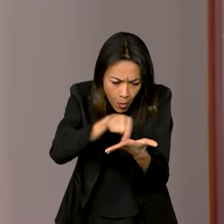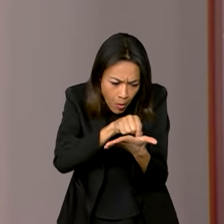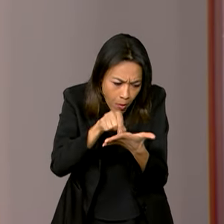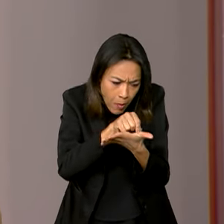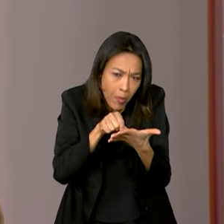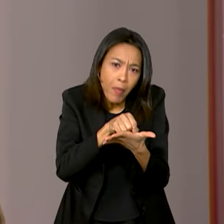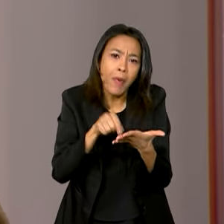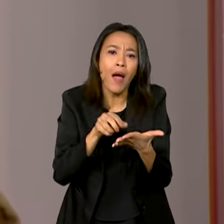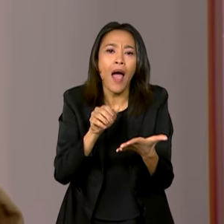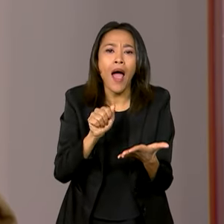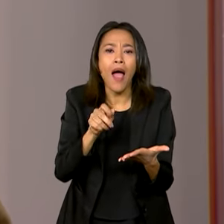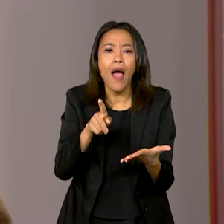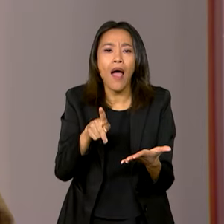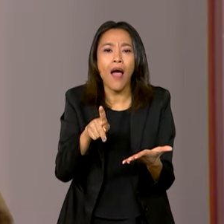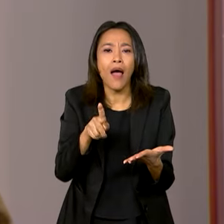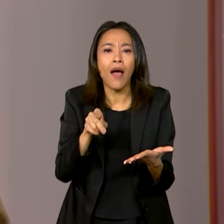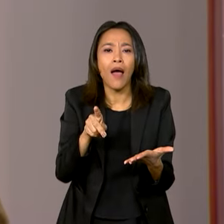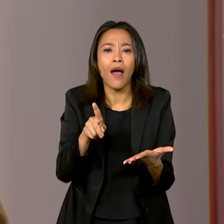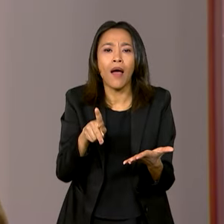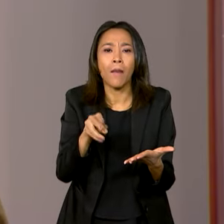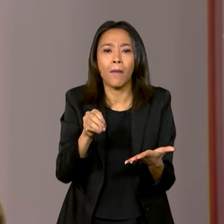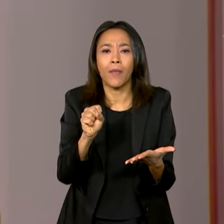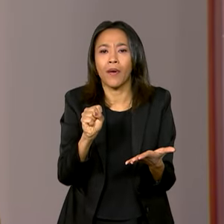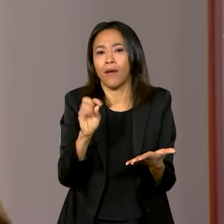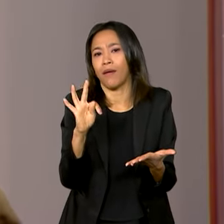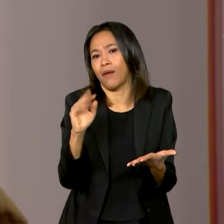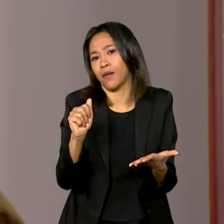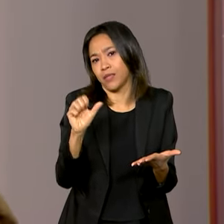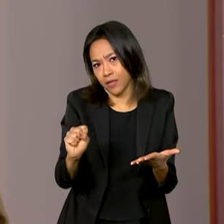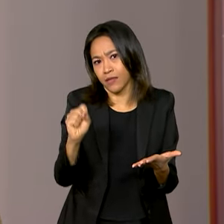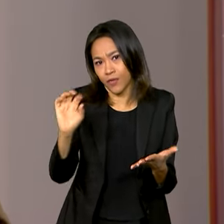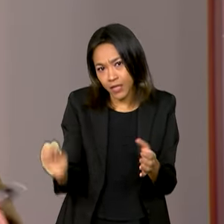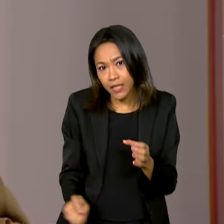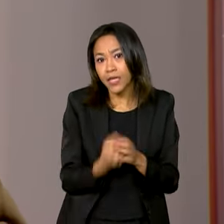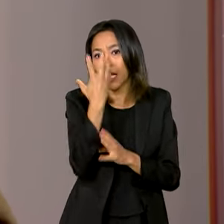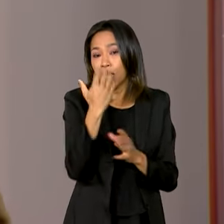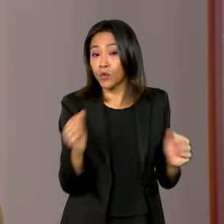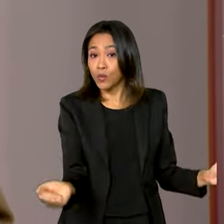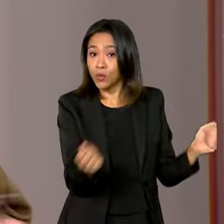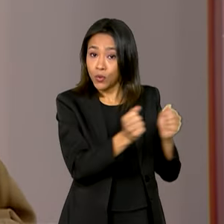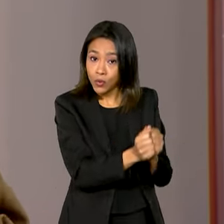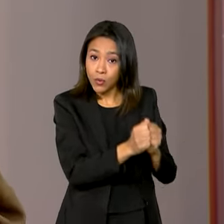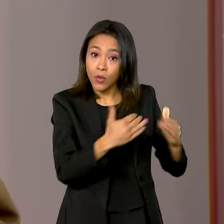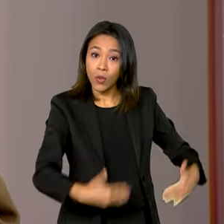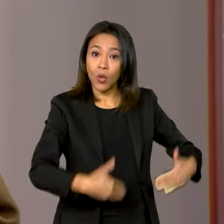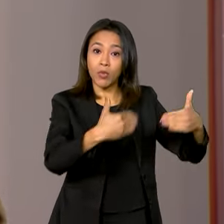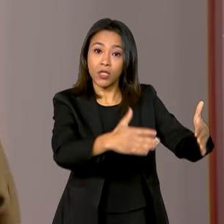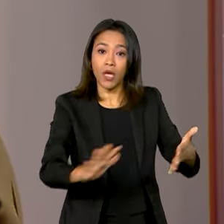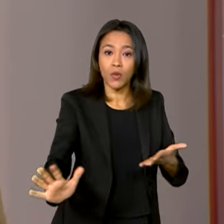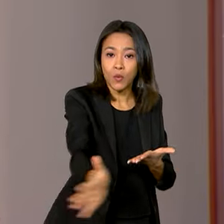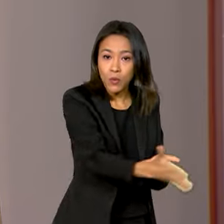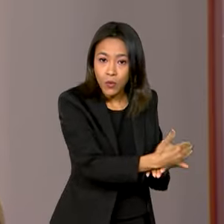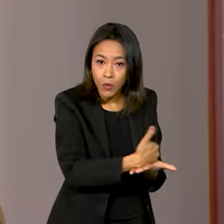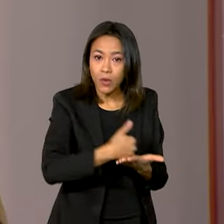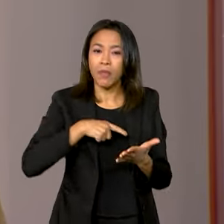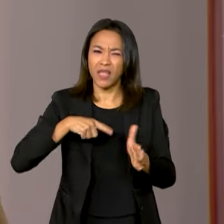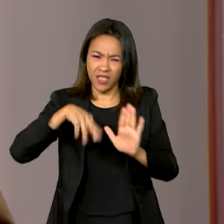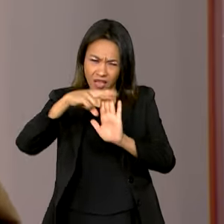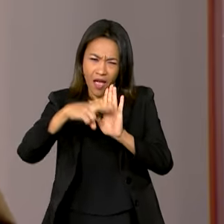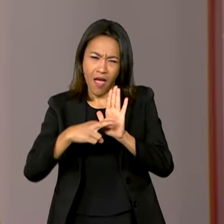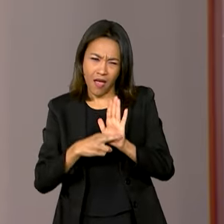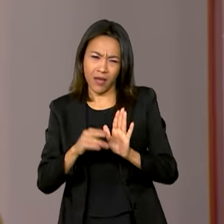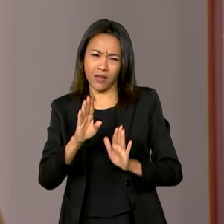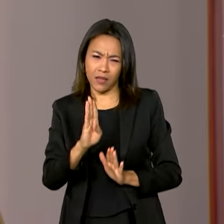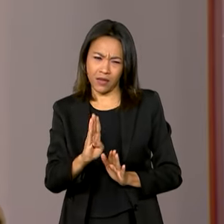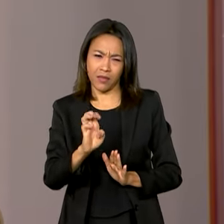lá junto com o Ministério da Fazenda. E aí eles vão poder regulamentar essas bets, tudo isso que a